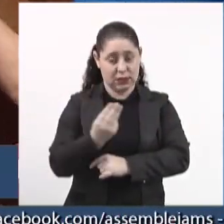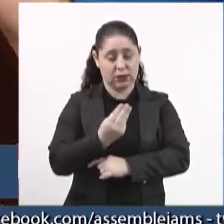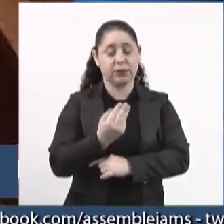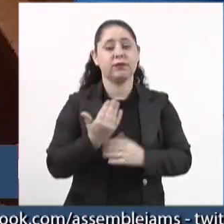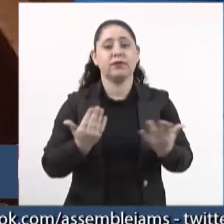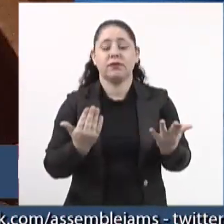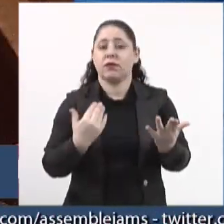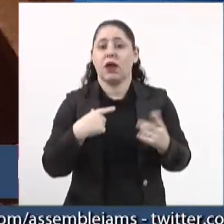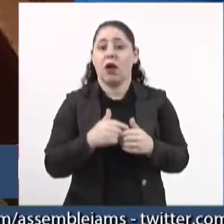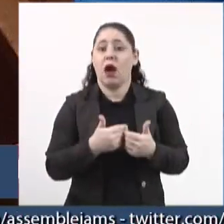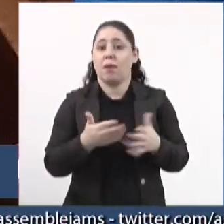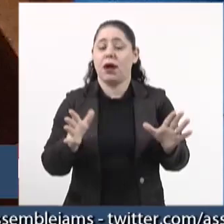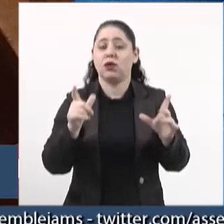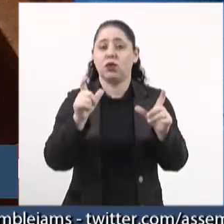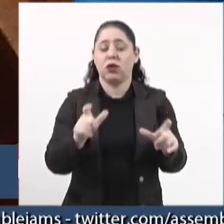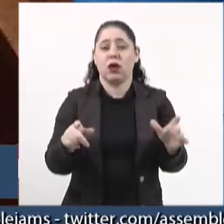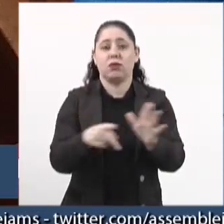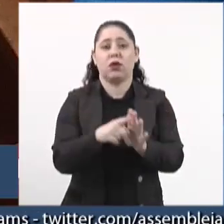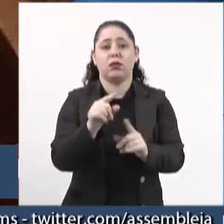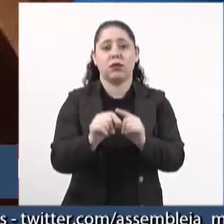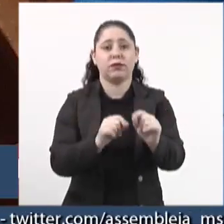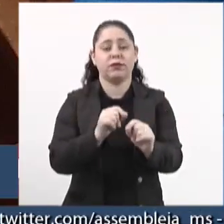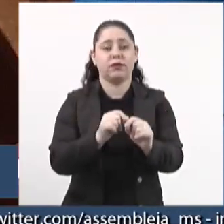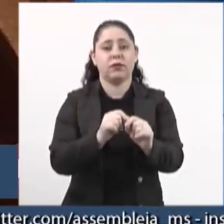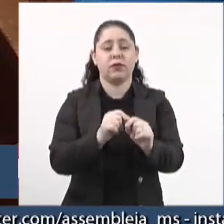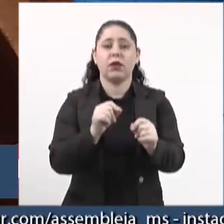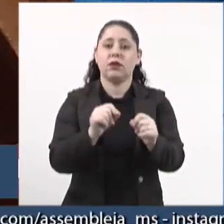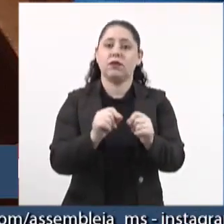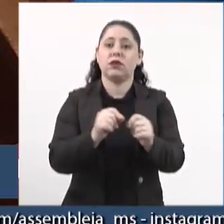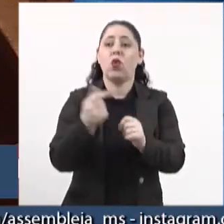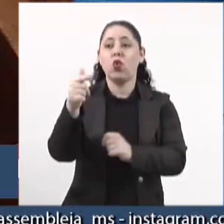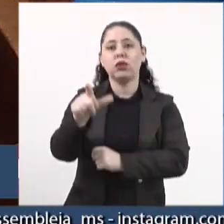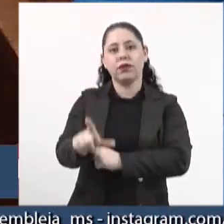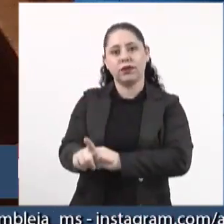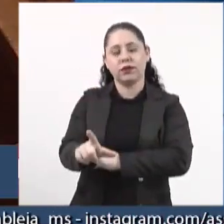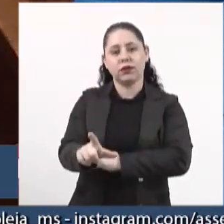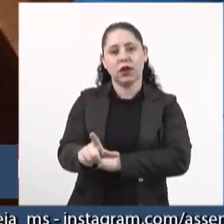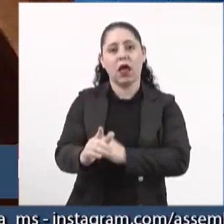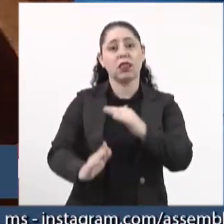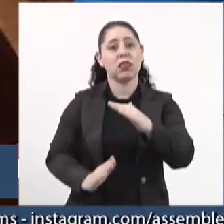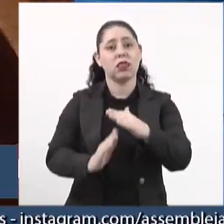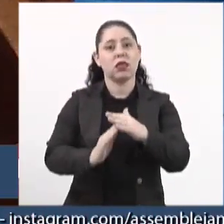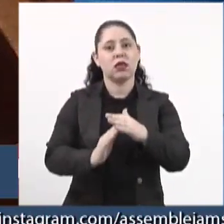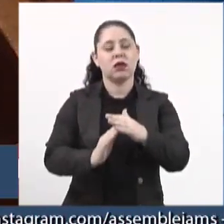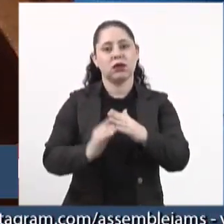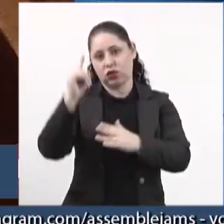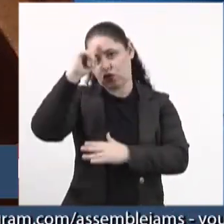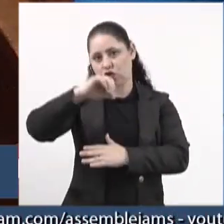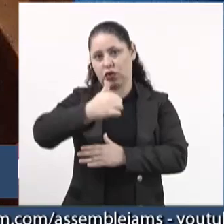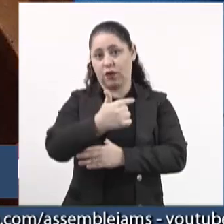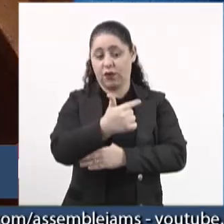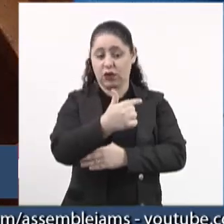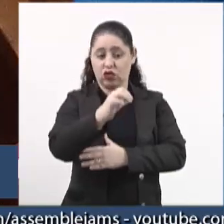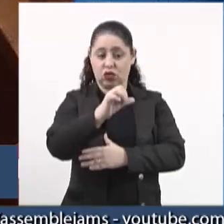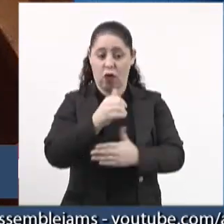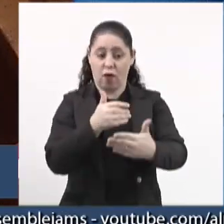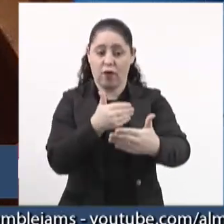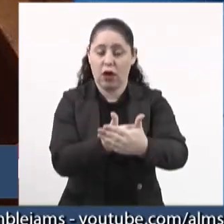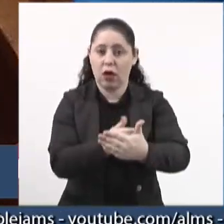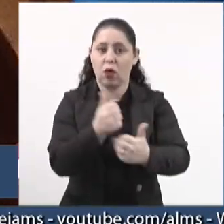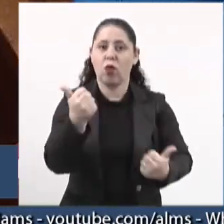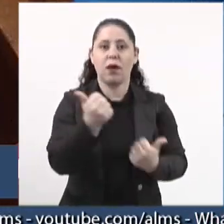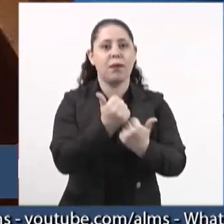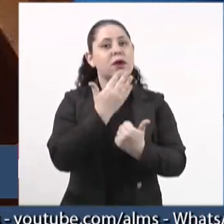Mas foi aberto um espaço para se fazer de novo até dia 29, agora, que é o